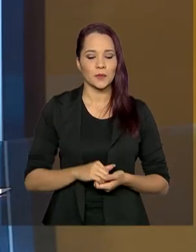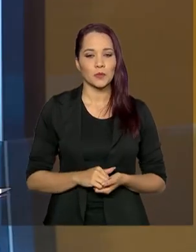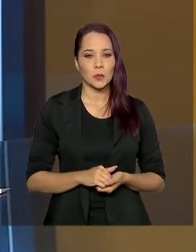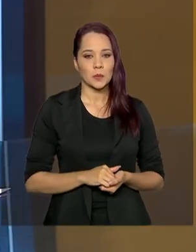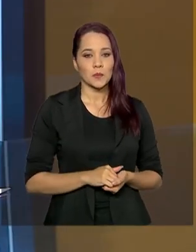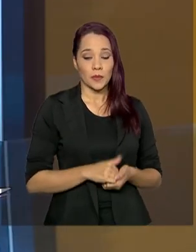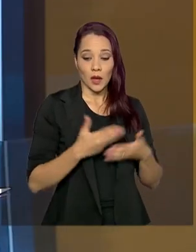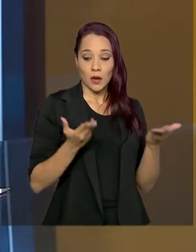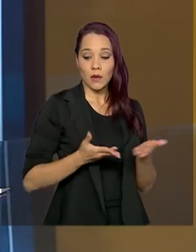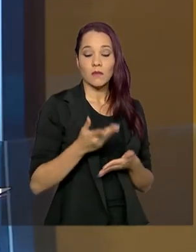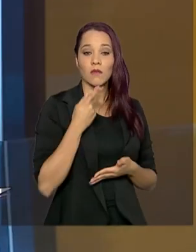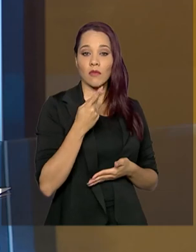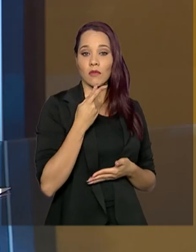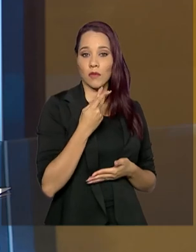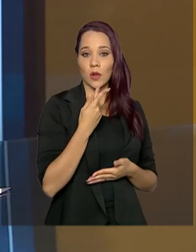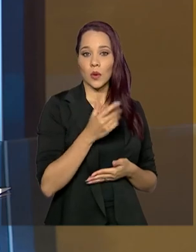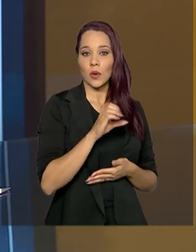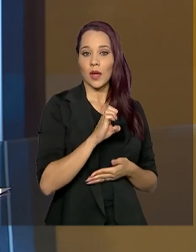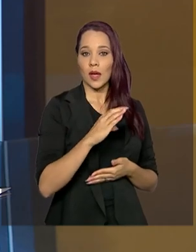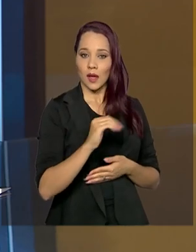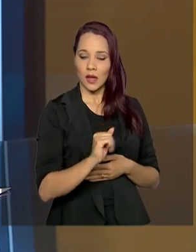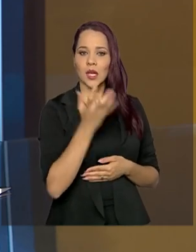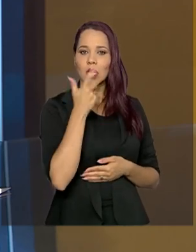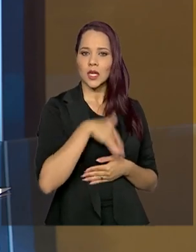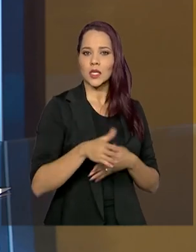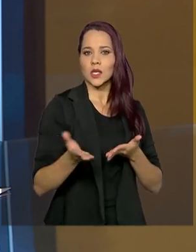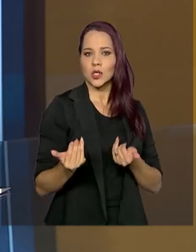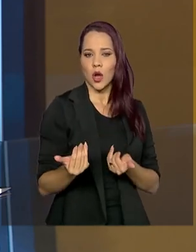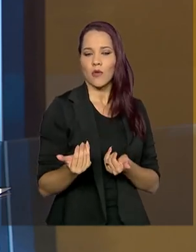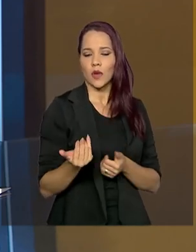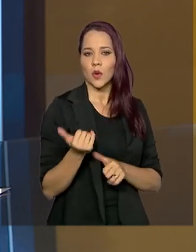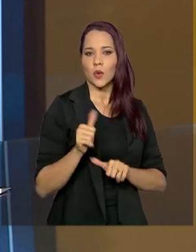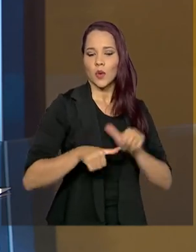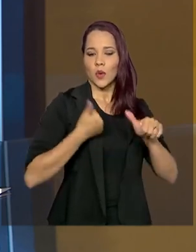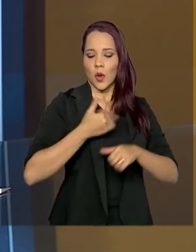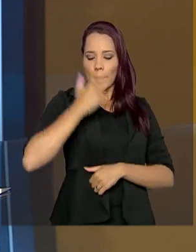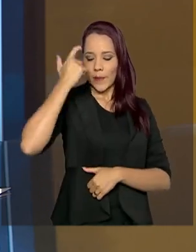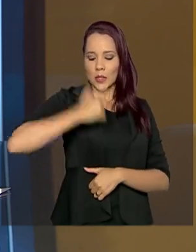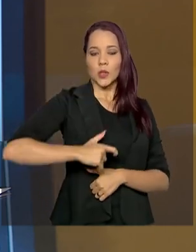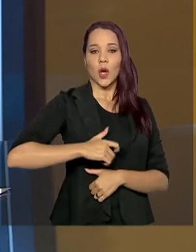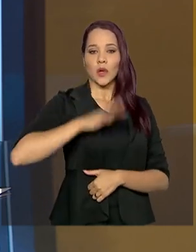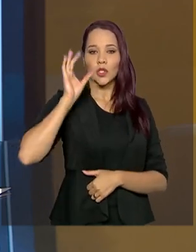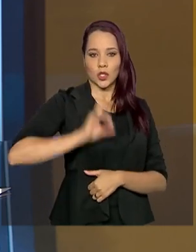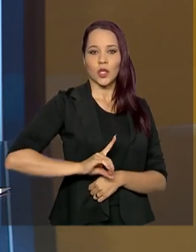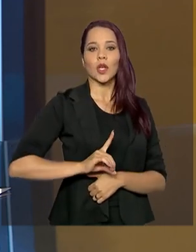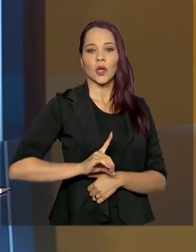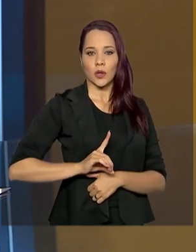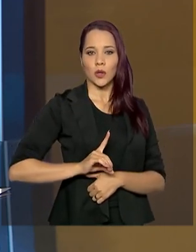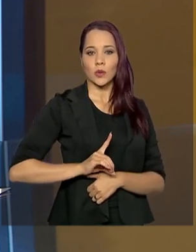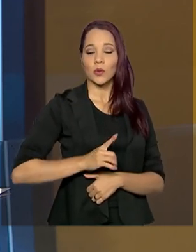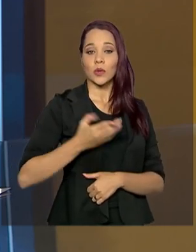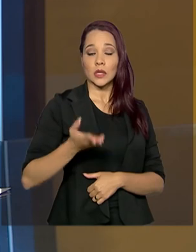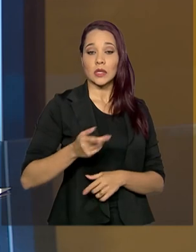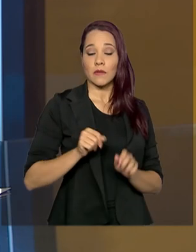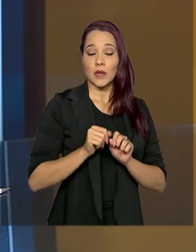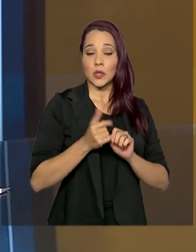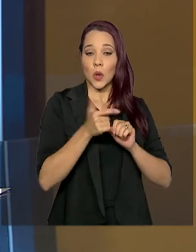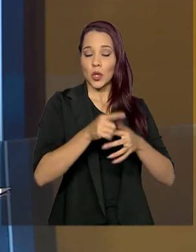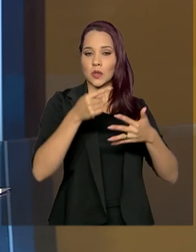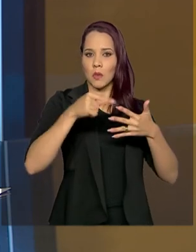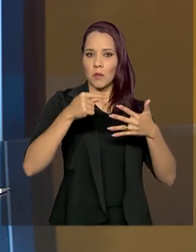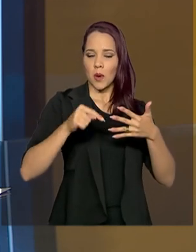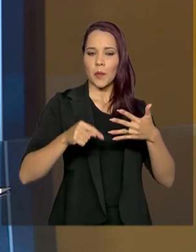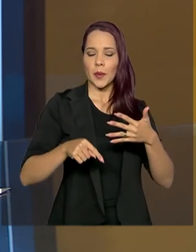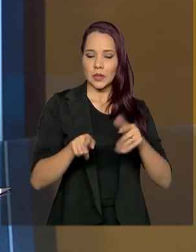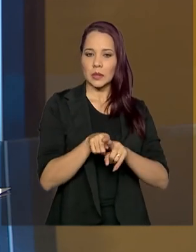gente falou no primeiro bloco que, com o ECA, crianças e adolescentes tornaram sujeitos de direitos, e o senhor fez outras pontuações